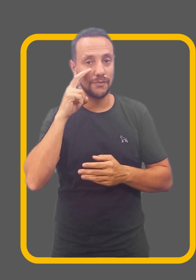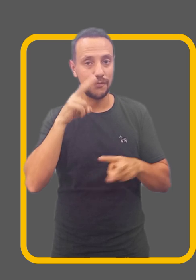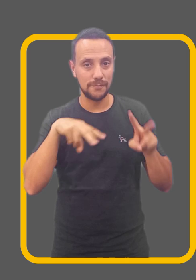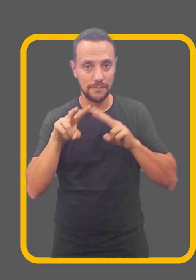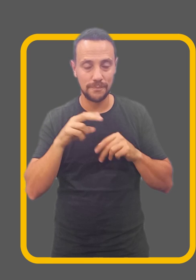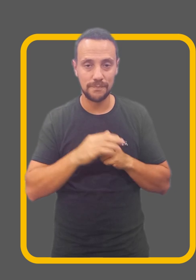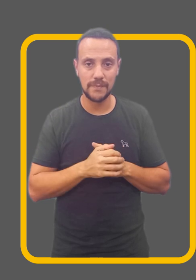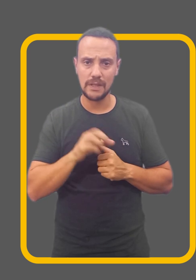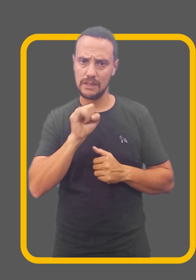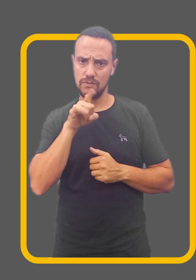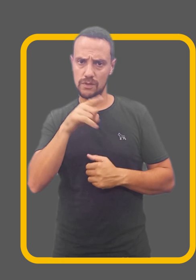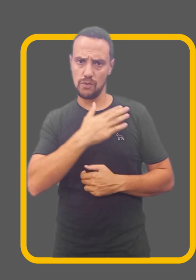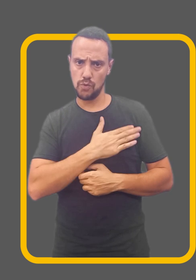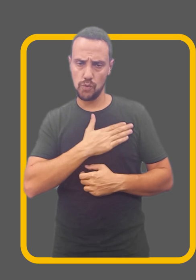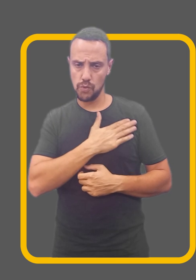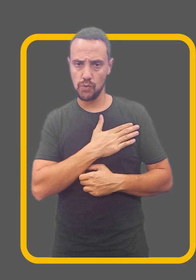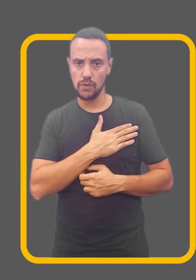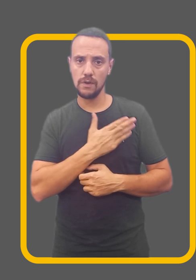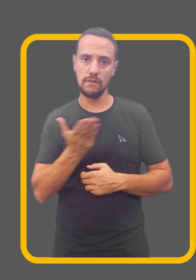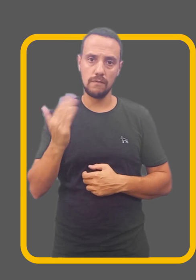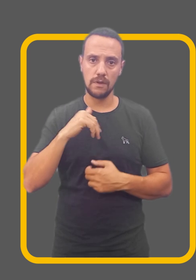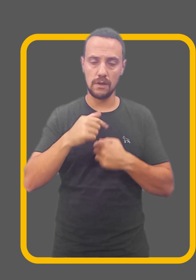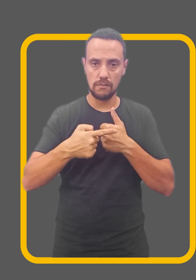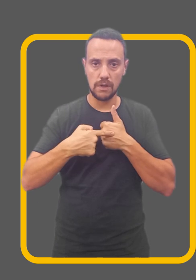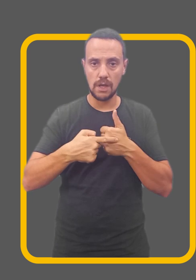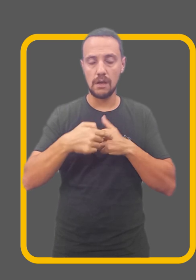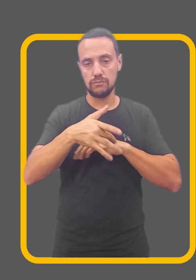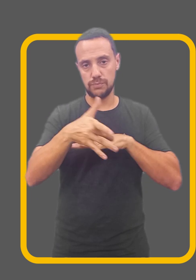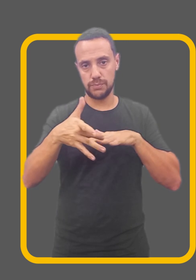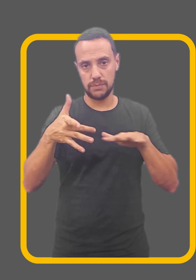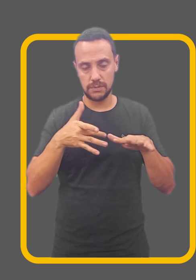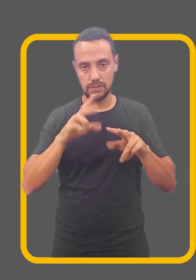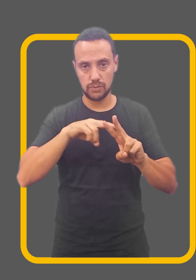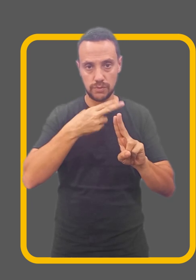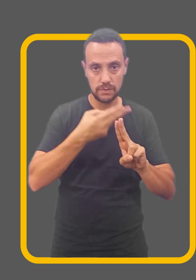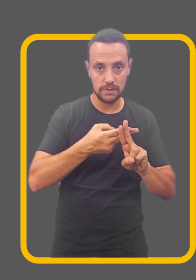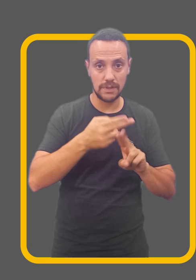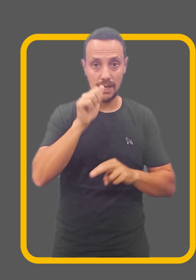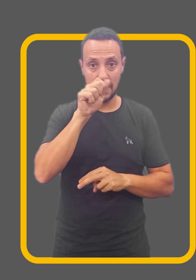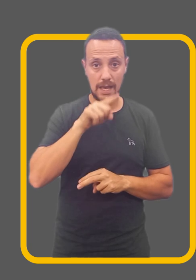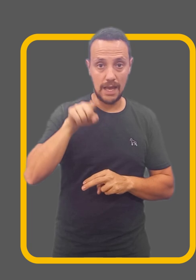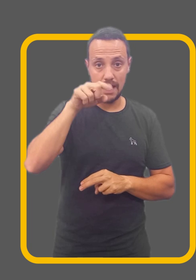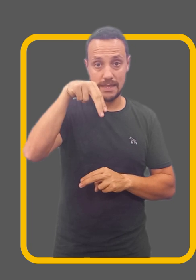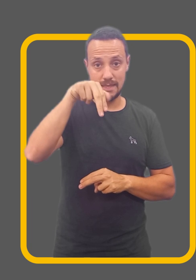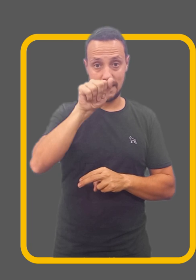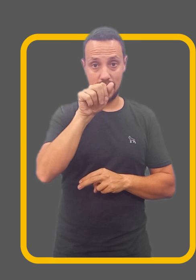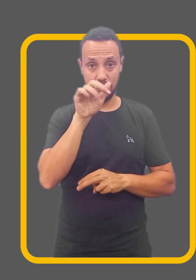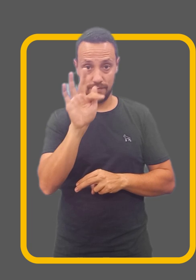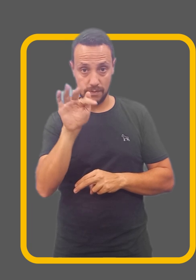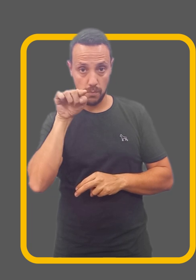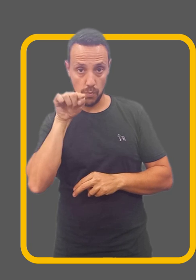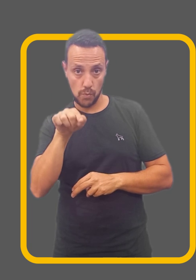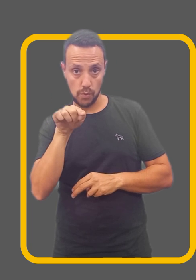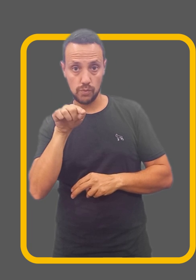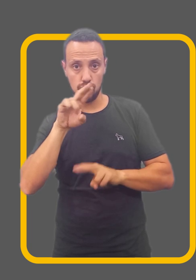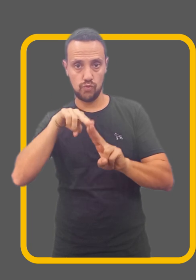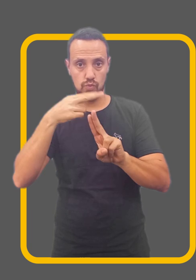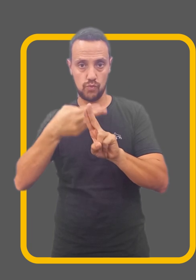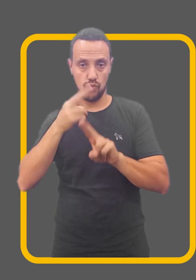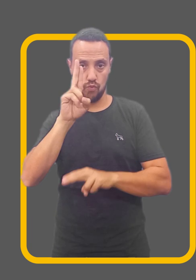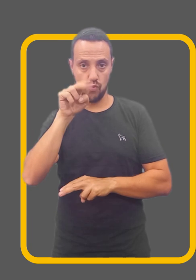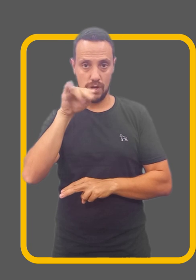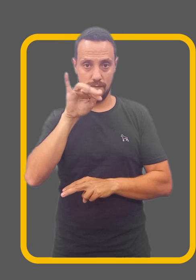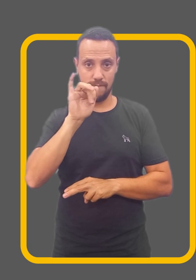Se você gostou desse conteúdo, sigam o NAF Unifal nas redes sociais arroba nafi.unifal